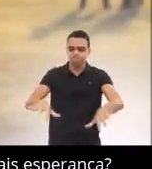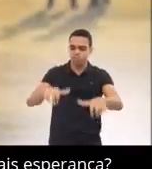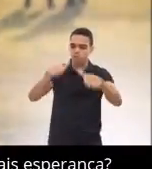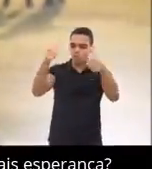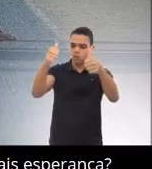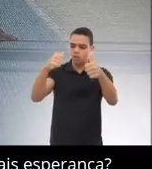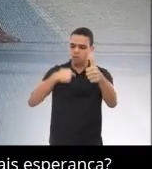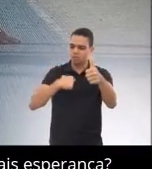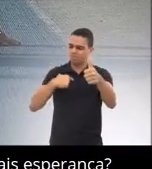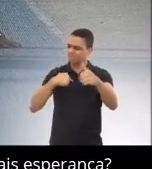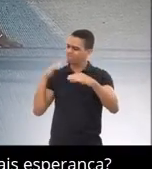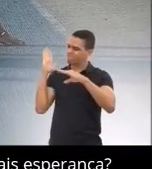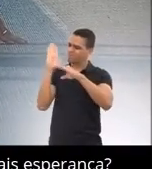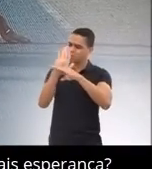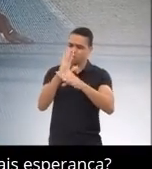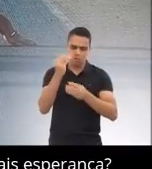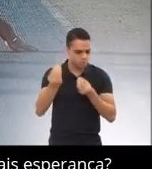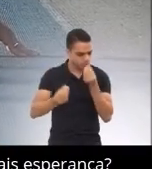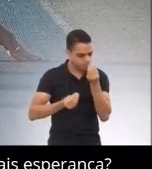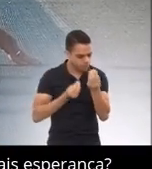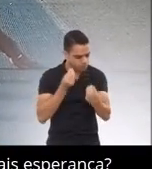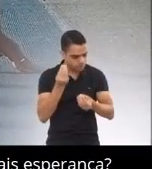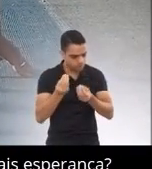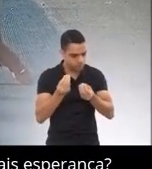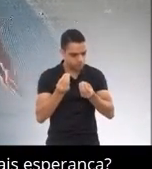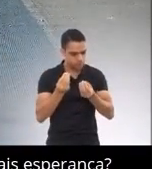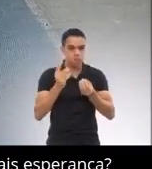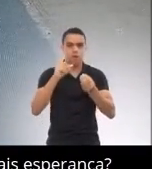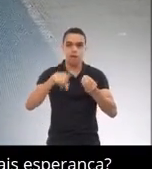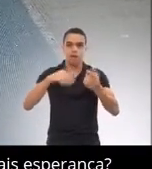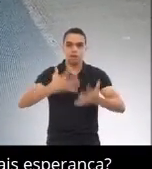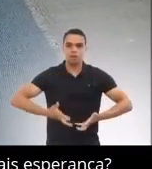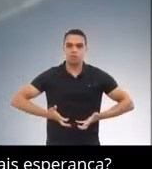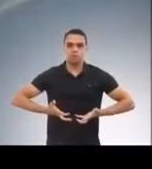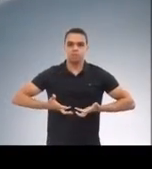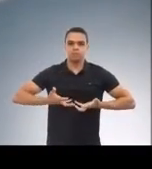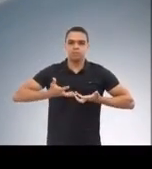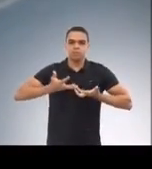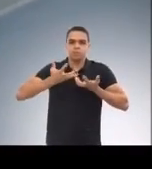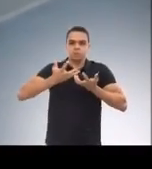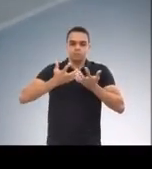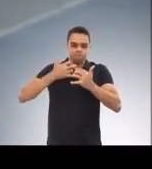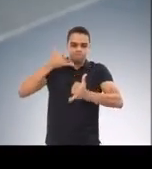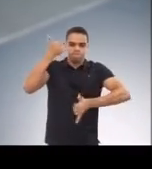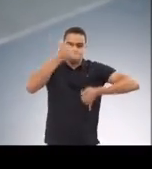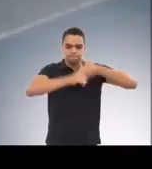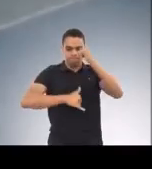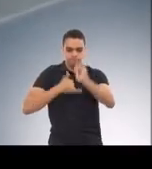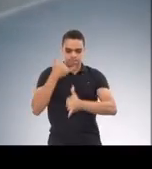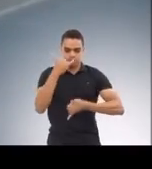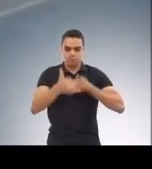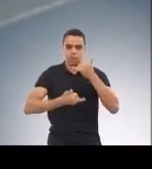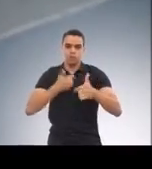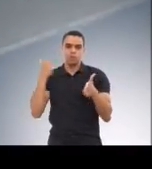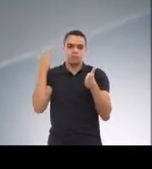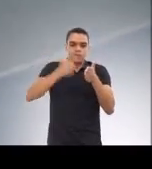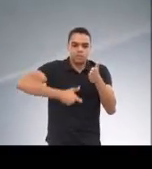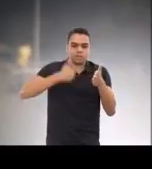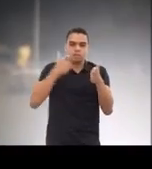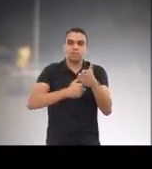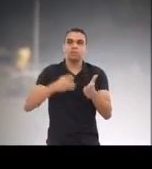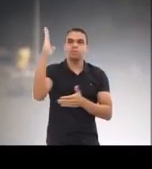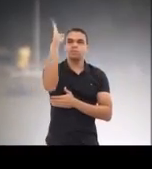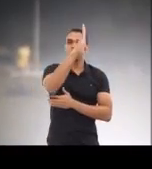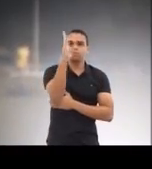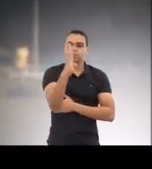um futuro com mais oportunidades, igualdade, mais esperança. essa força é a energia